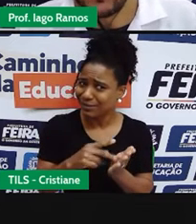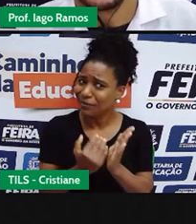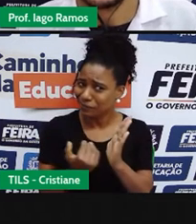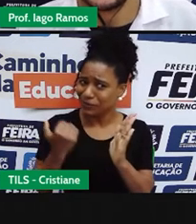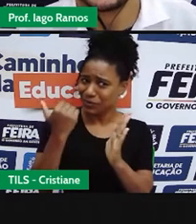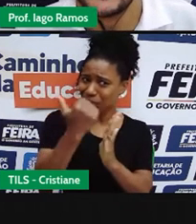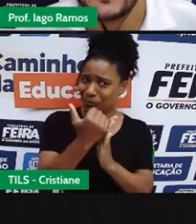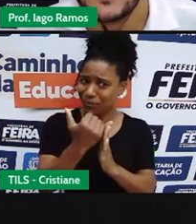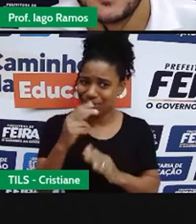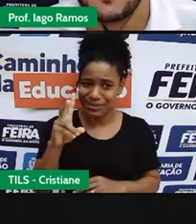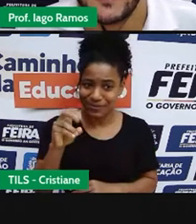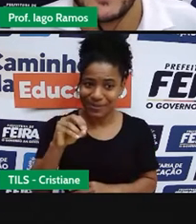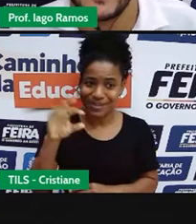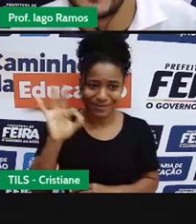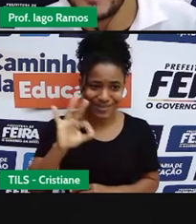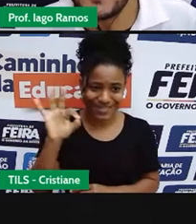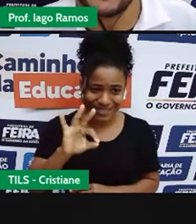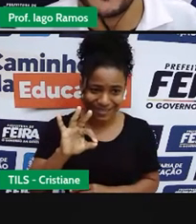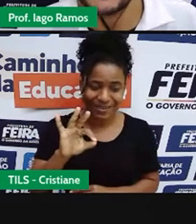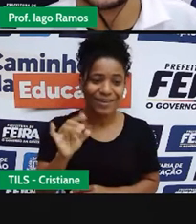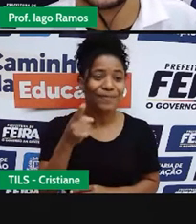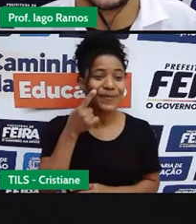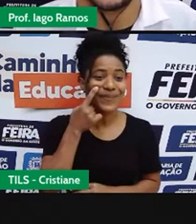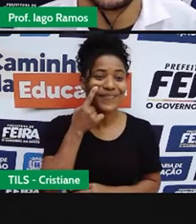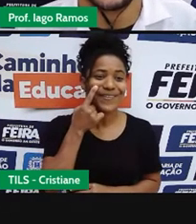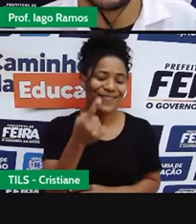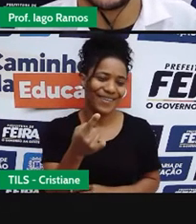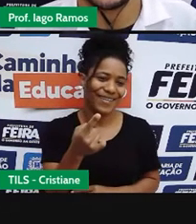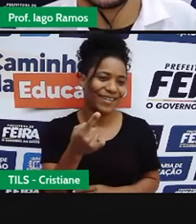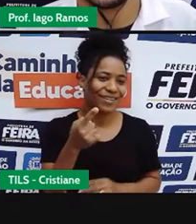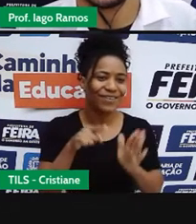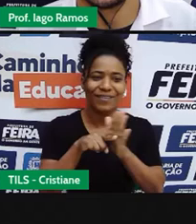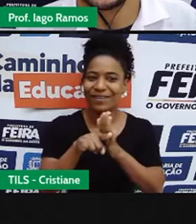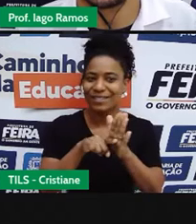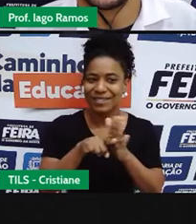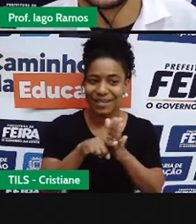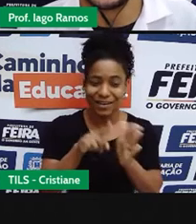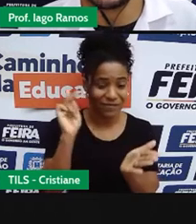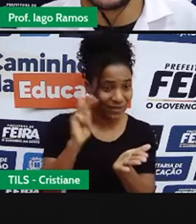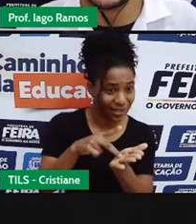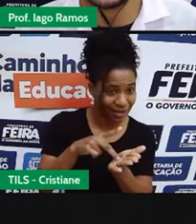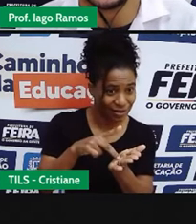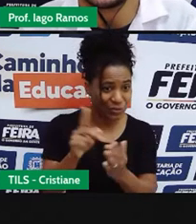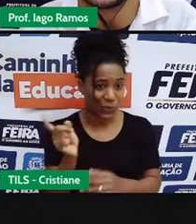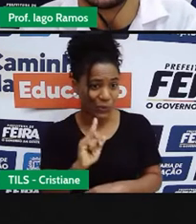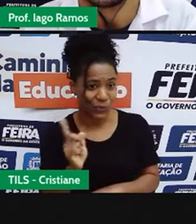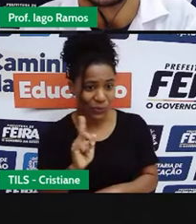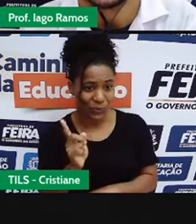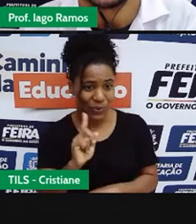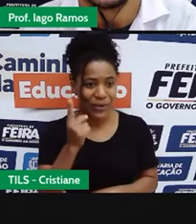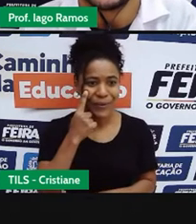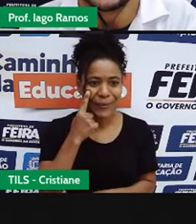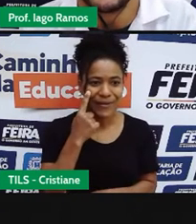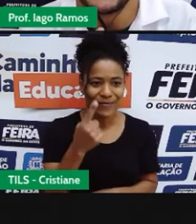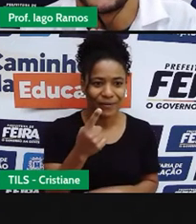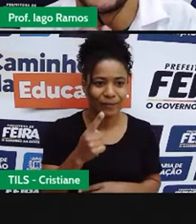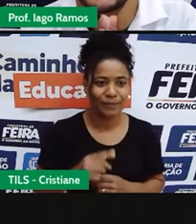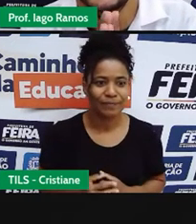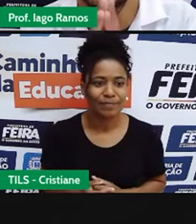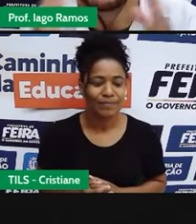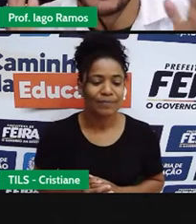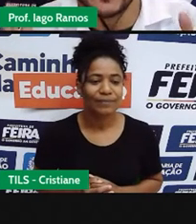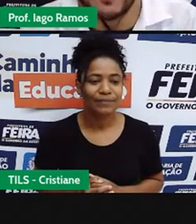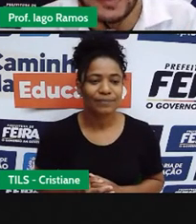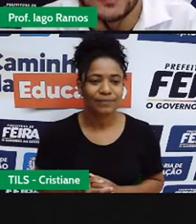Bom, e é isso que a gente vai investigar a partir de agora. A gente vai fazer isso, a gente vai